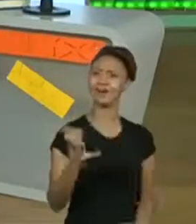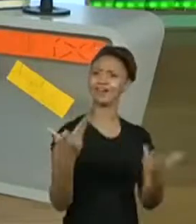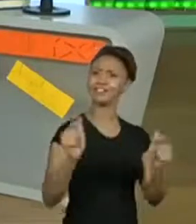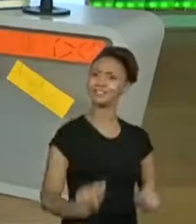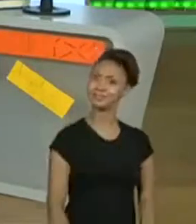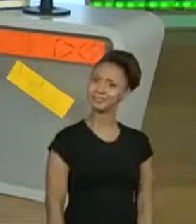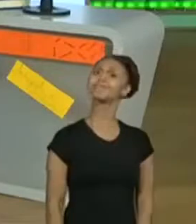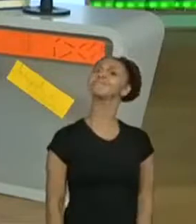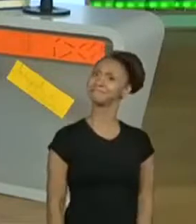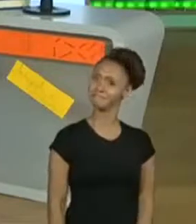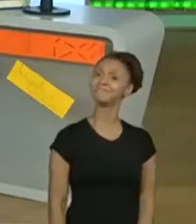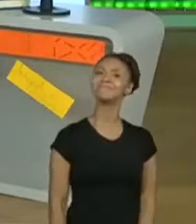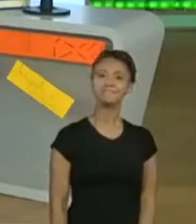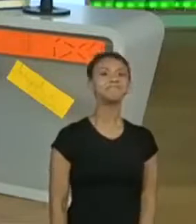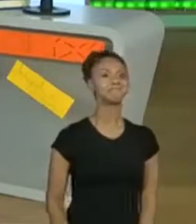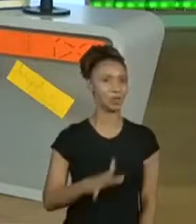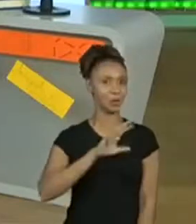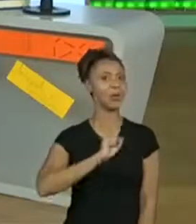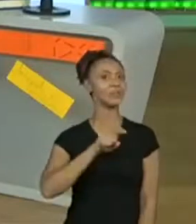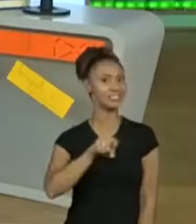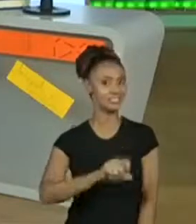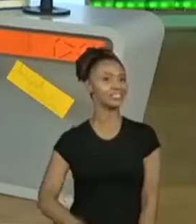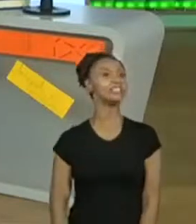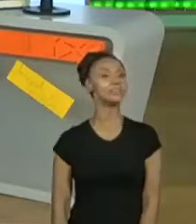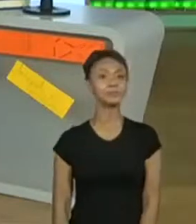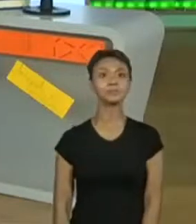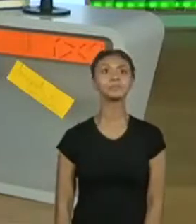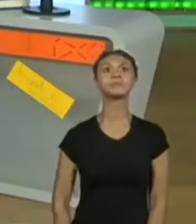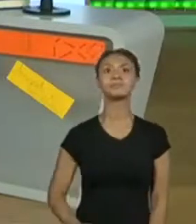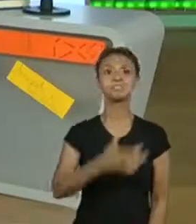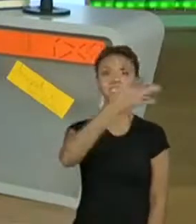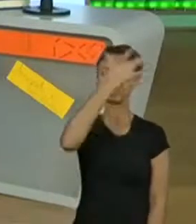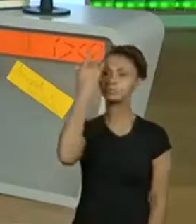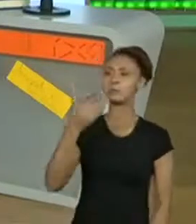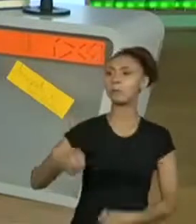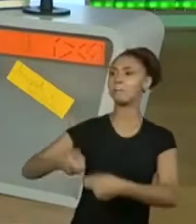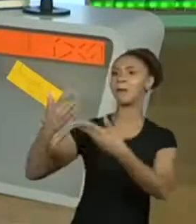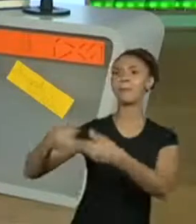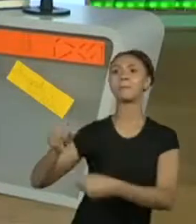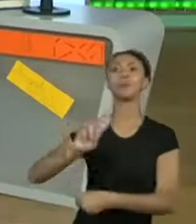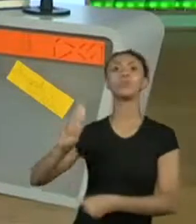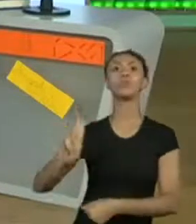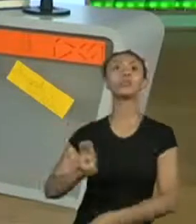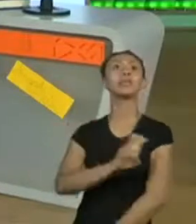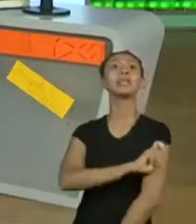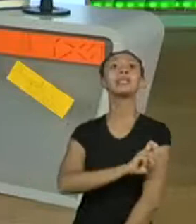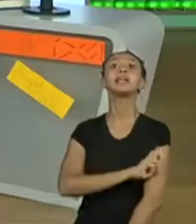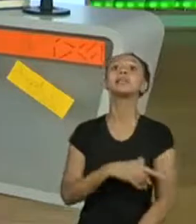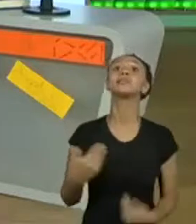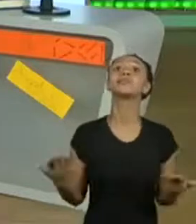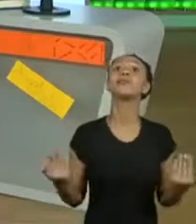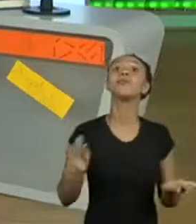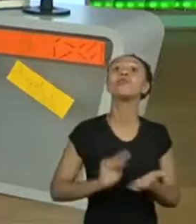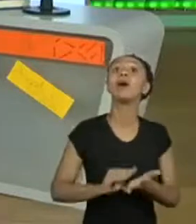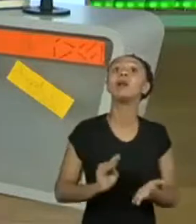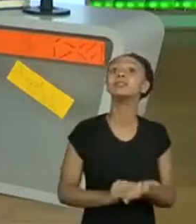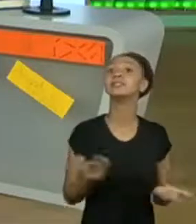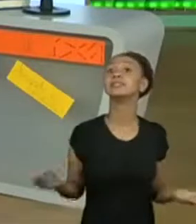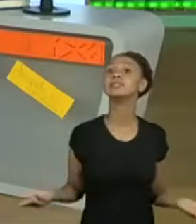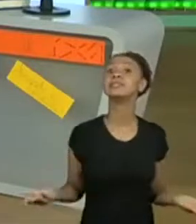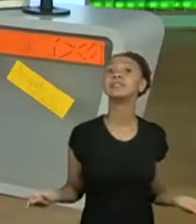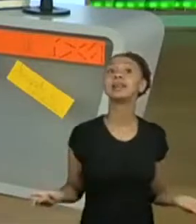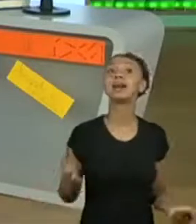isso mesmo. Olha, estou gostando de ver. Só o pessoal está colocando o nome da galerinha do 5º que não abandona, perfeito.